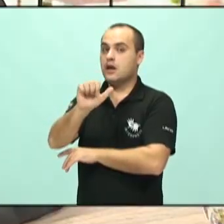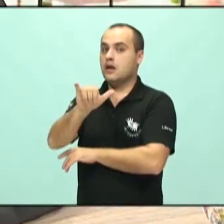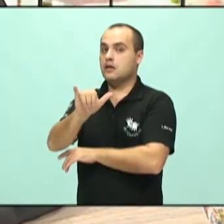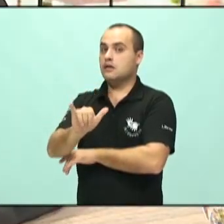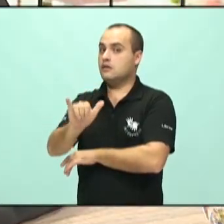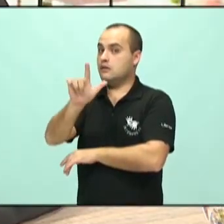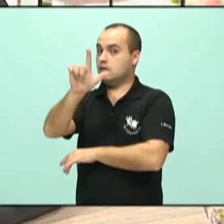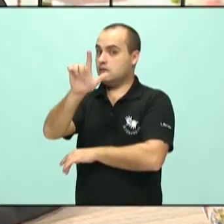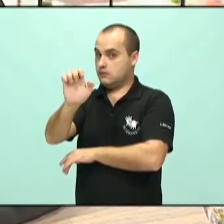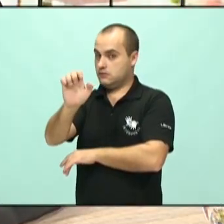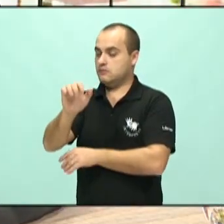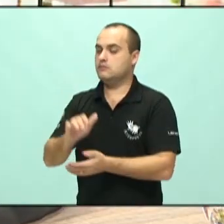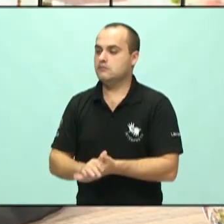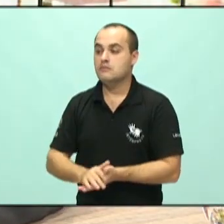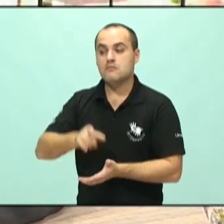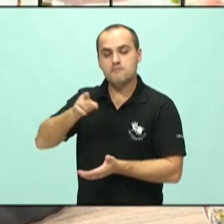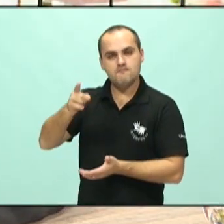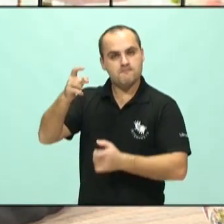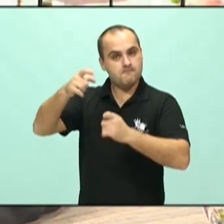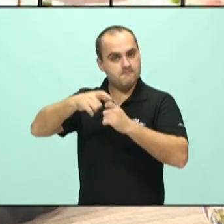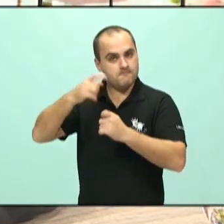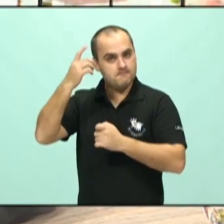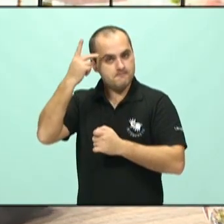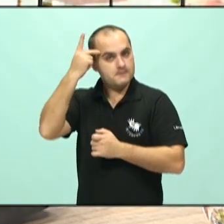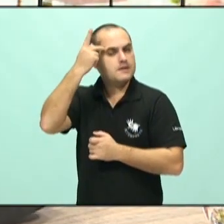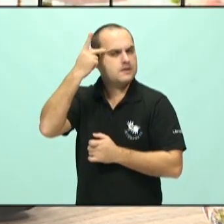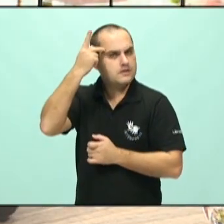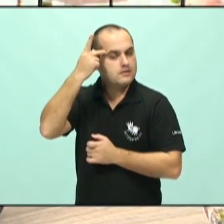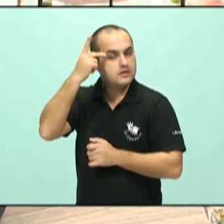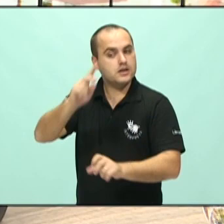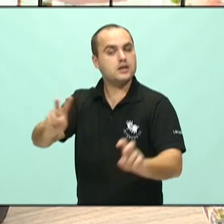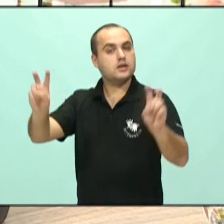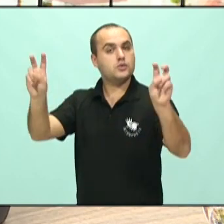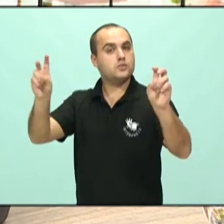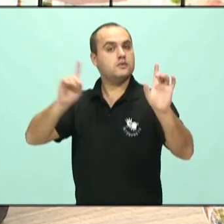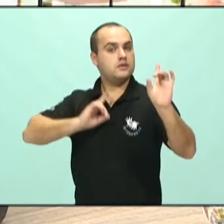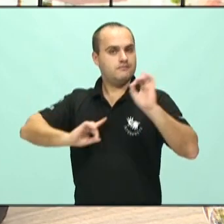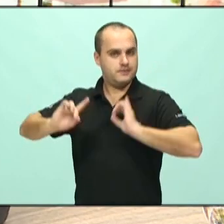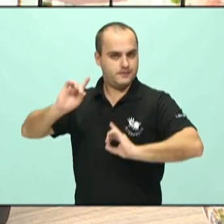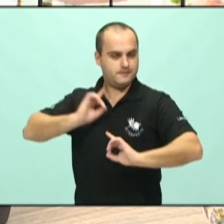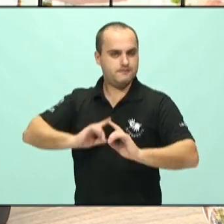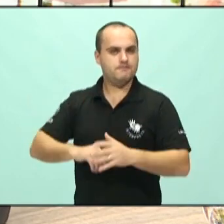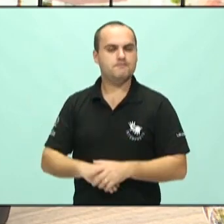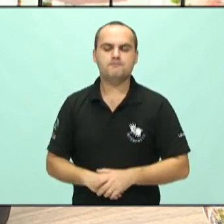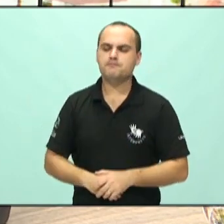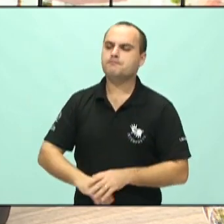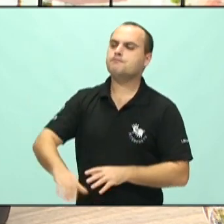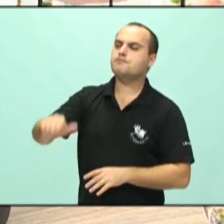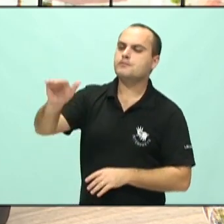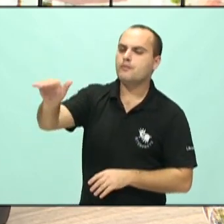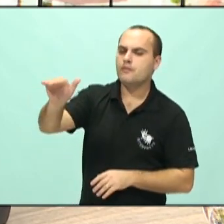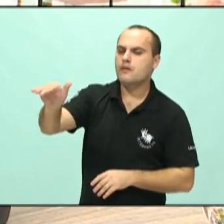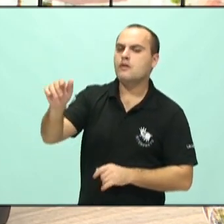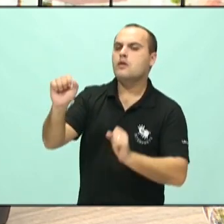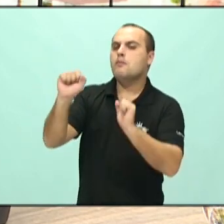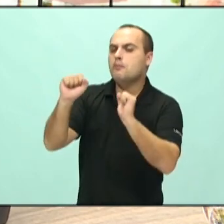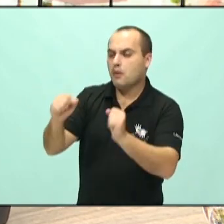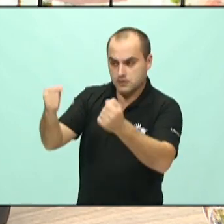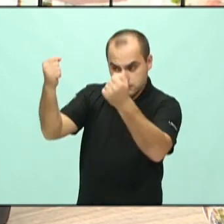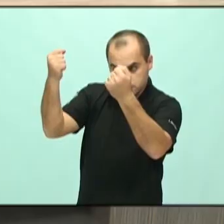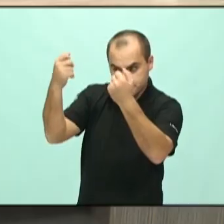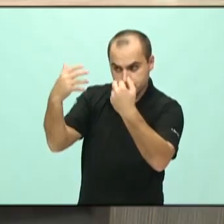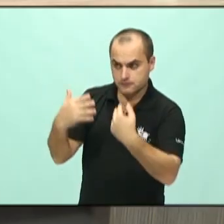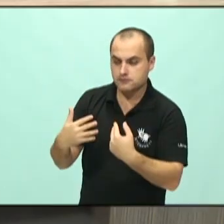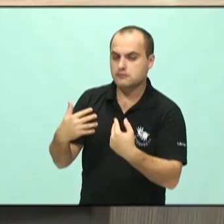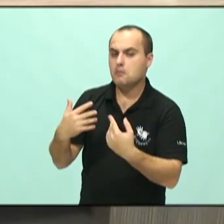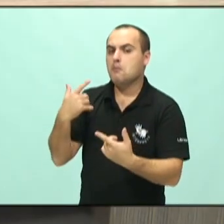Nós estamos falando sobre depressão. Bom, doutor, você pode falar para a gente por que a depressão tem sido